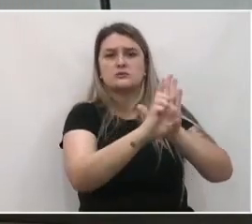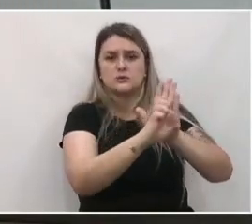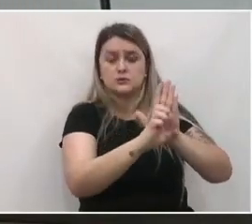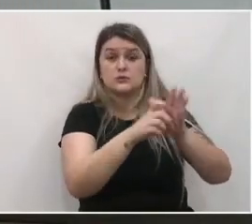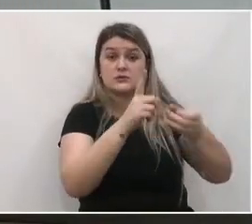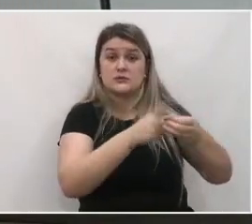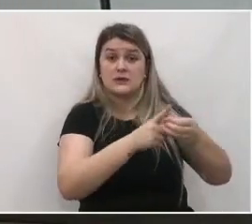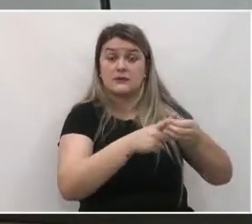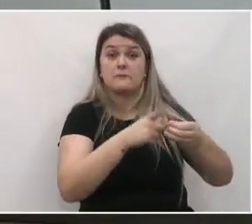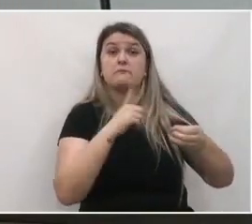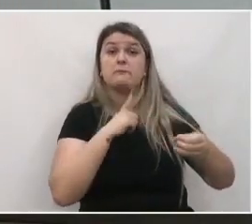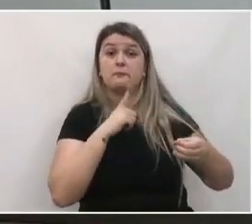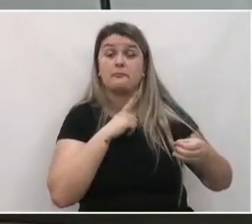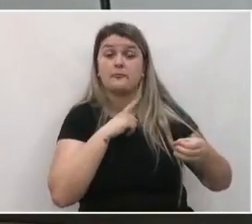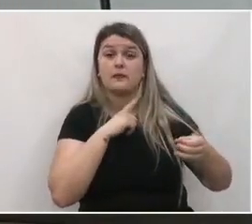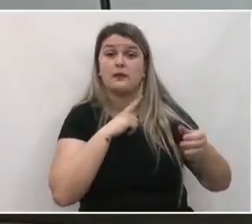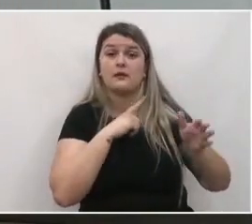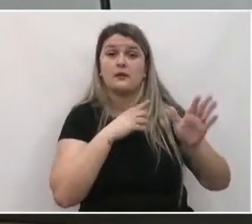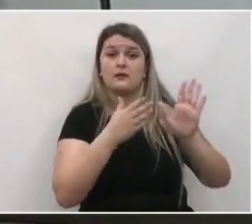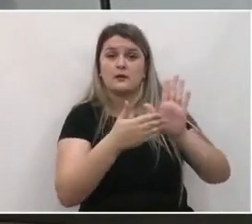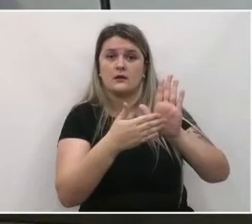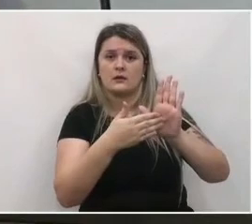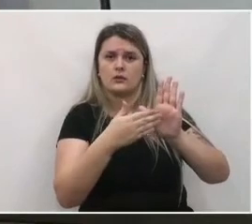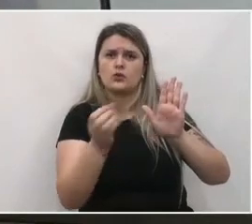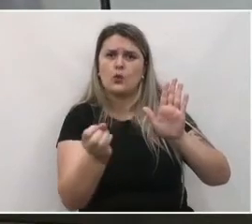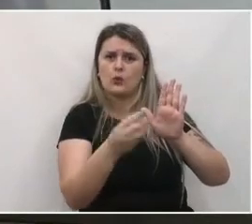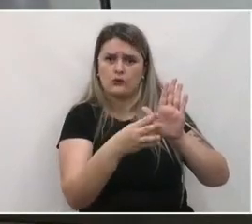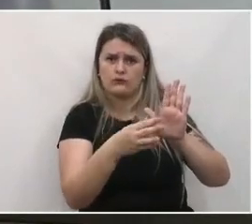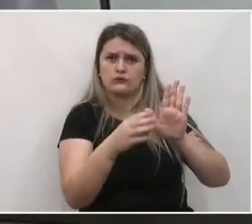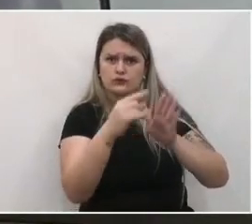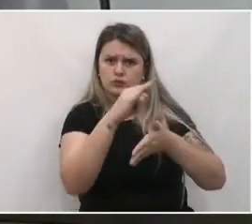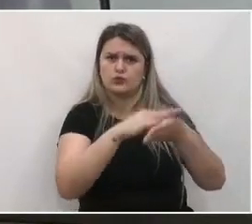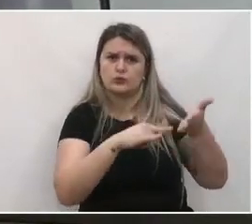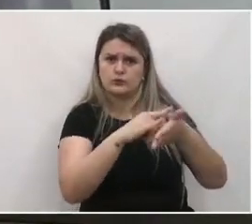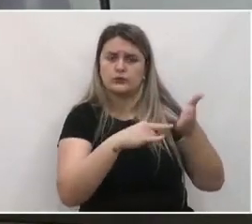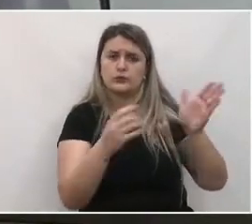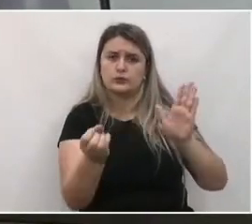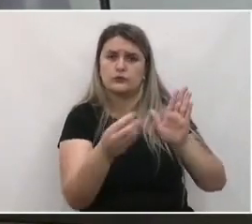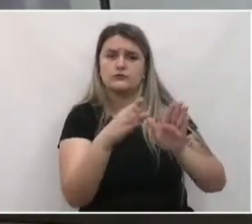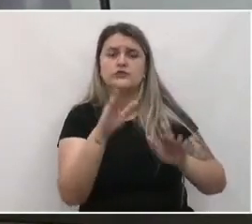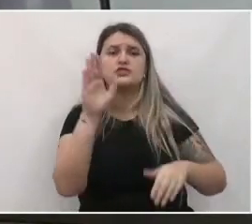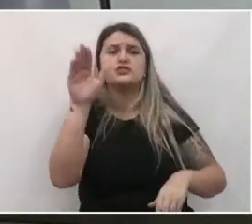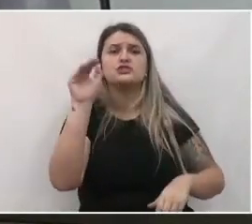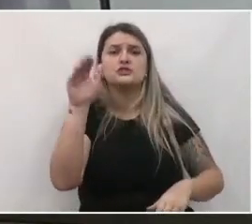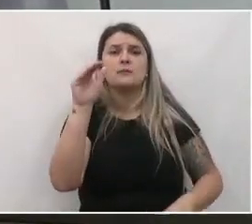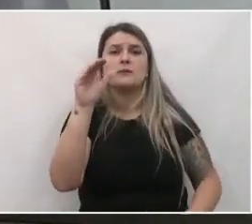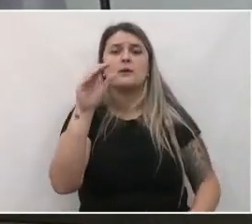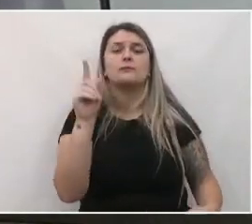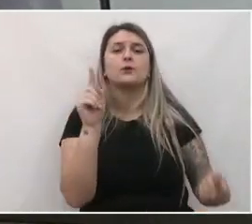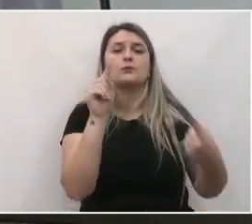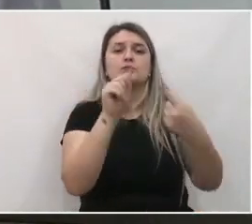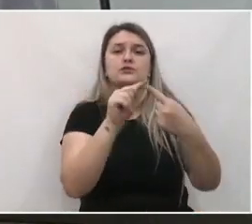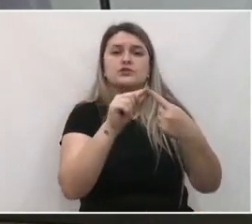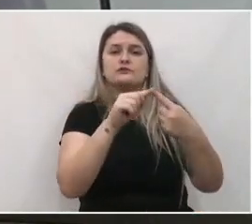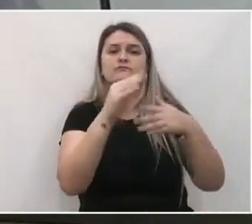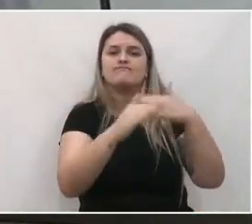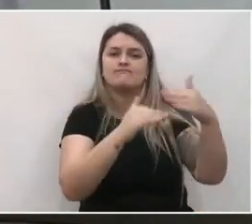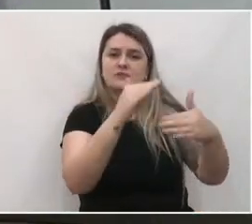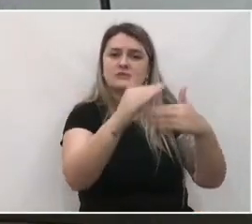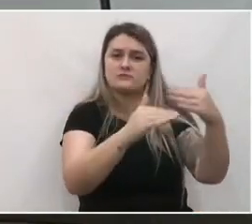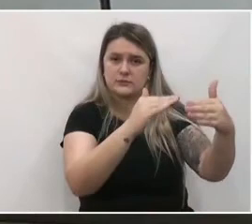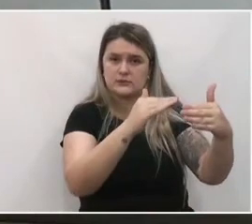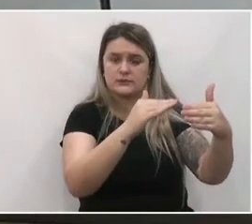existe esse parâmetro mais contemporâneo que são os chamados objetivos do desenvolvimento